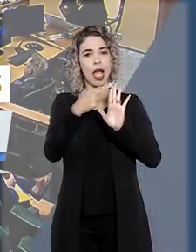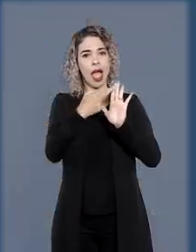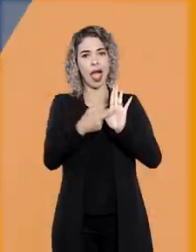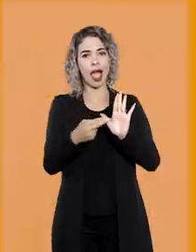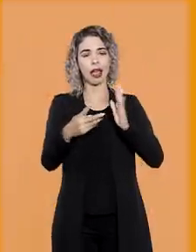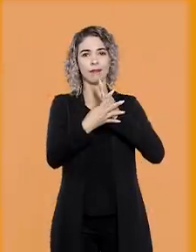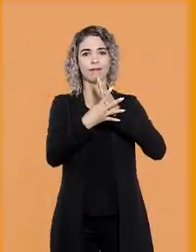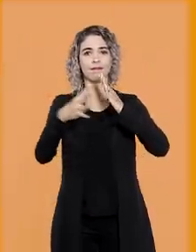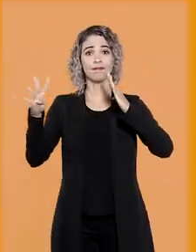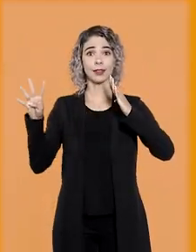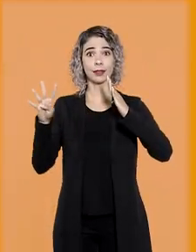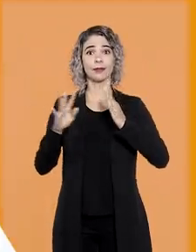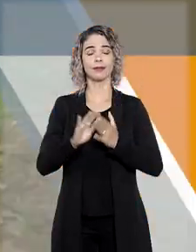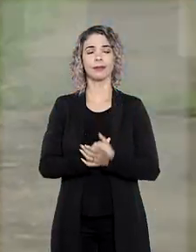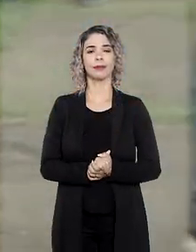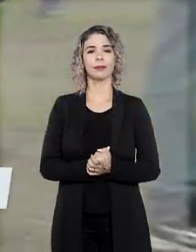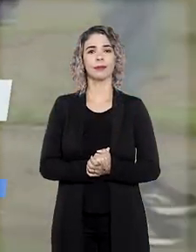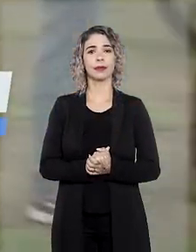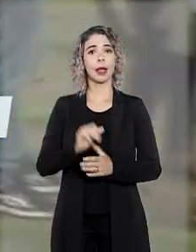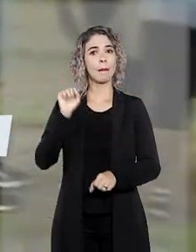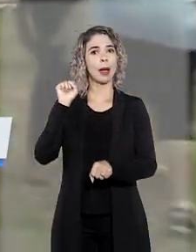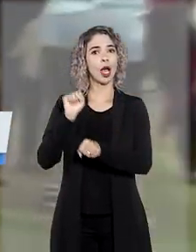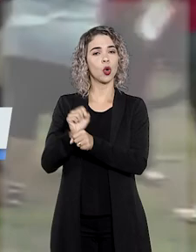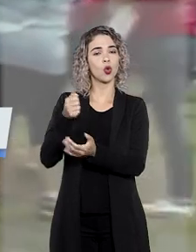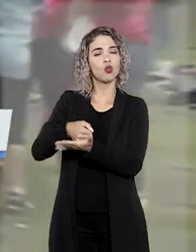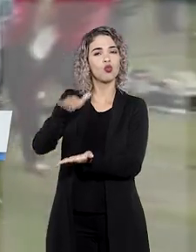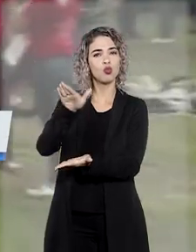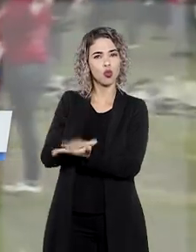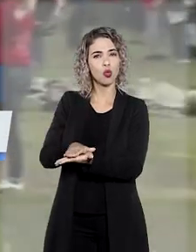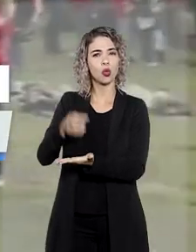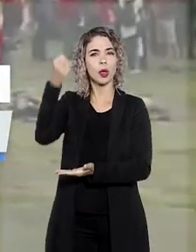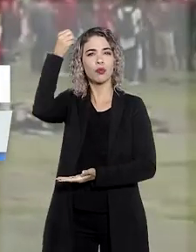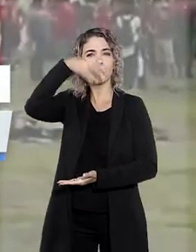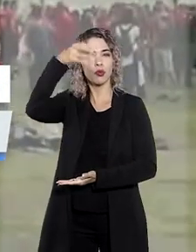regime aberto. O